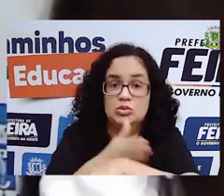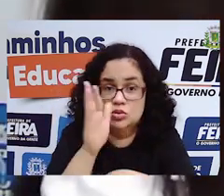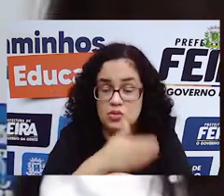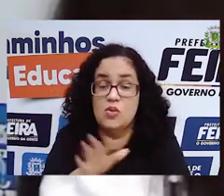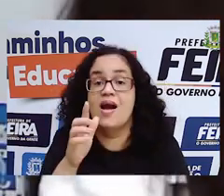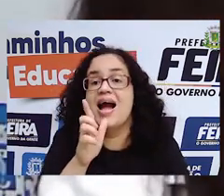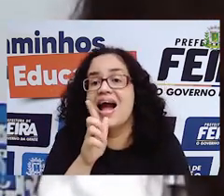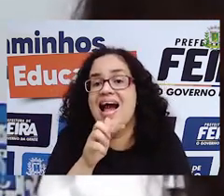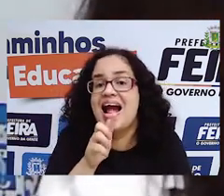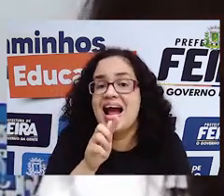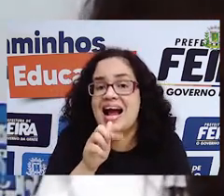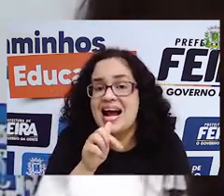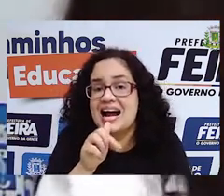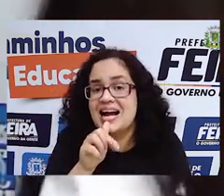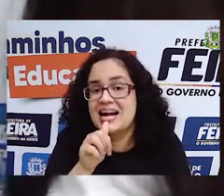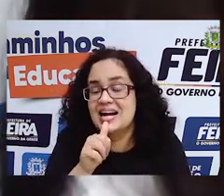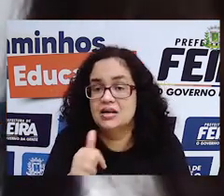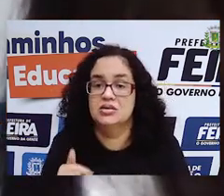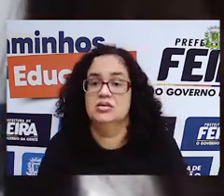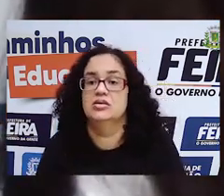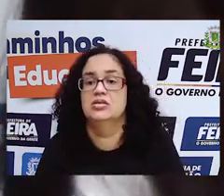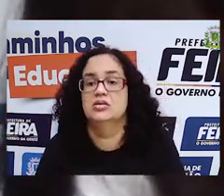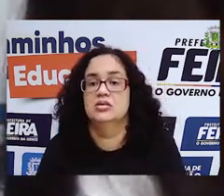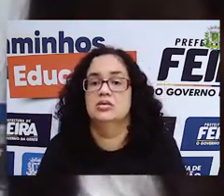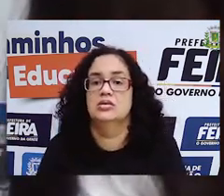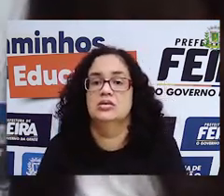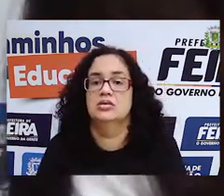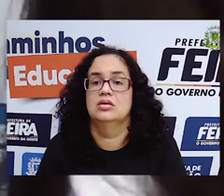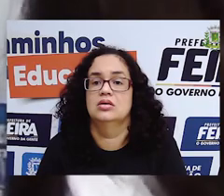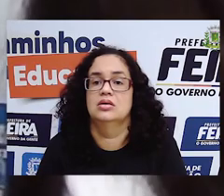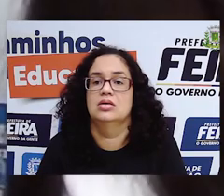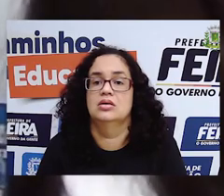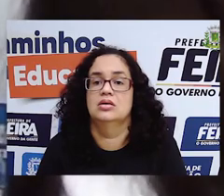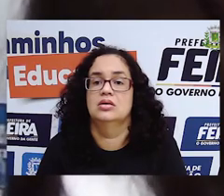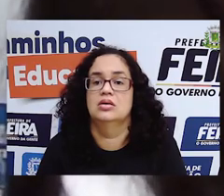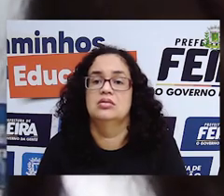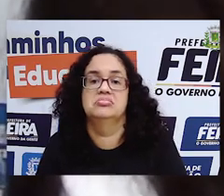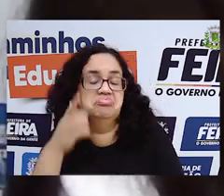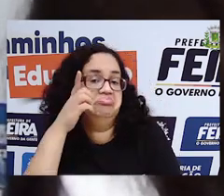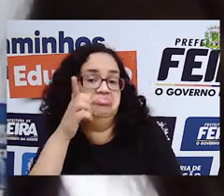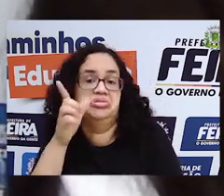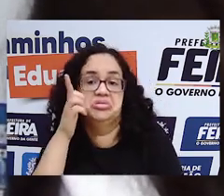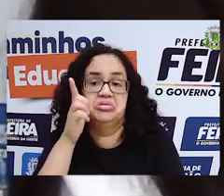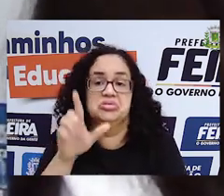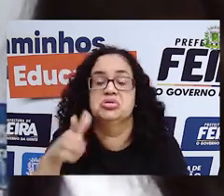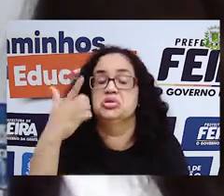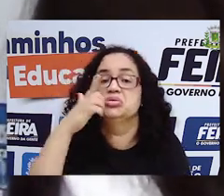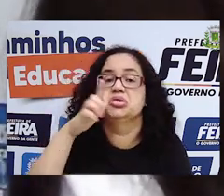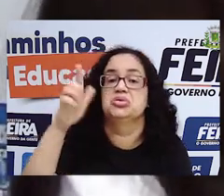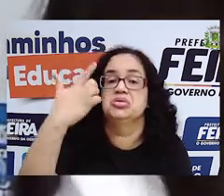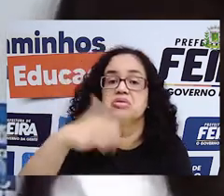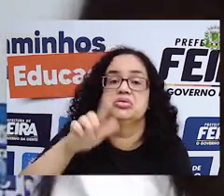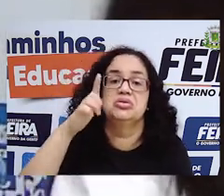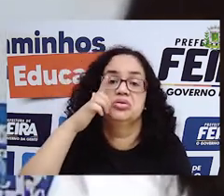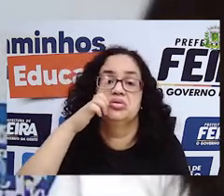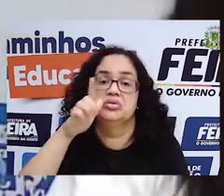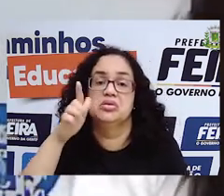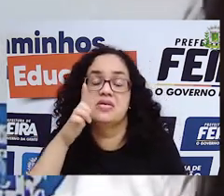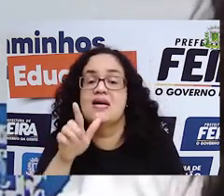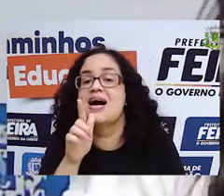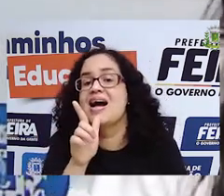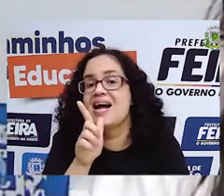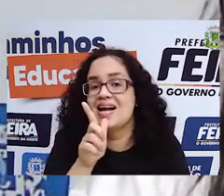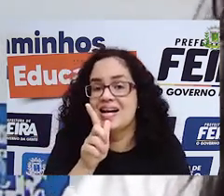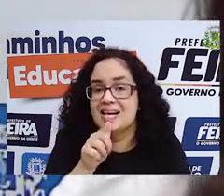a água deste copo pra este que está vazio. Ó, novamente, a água, ela não